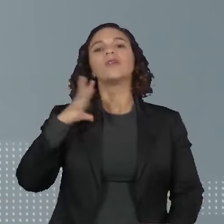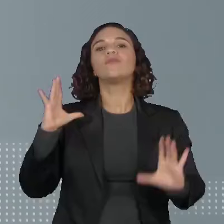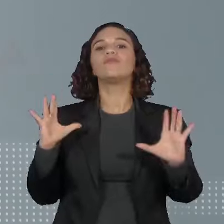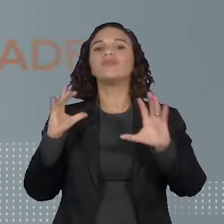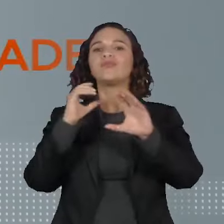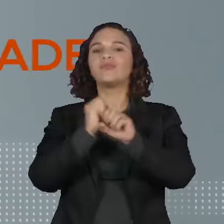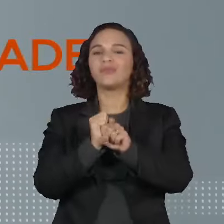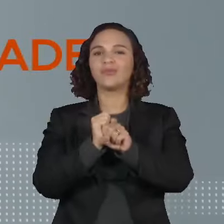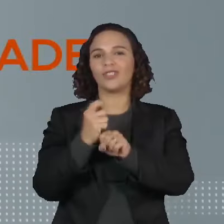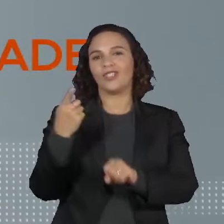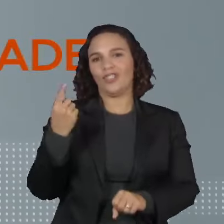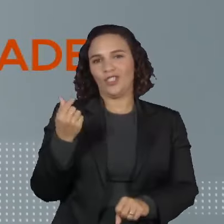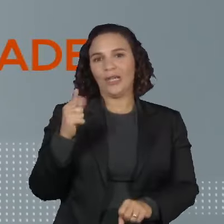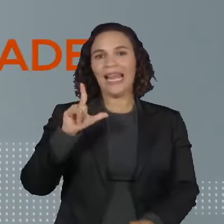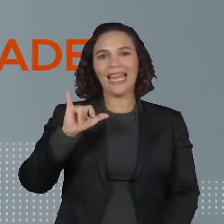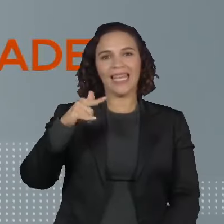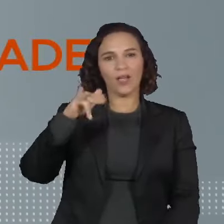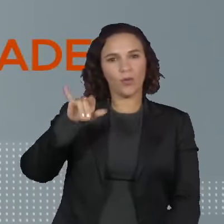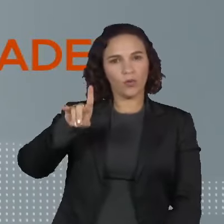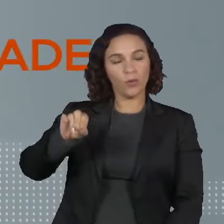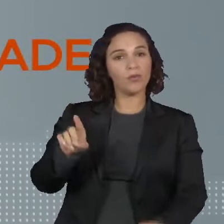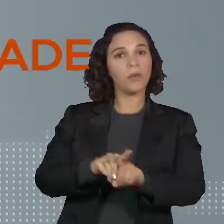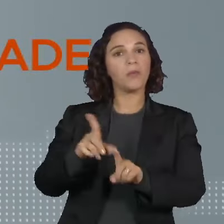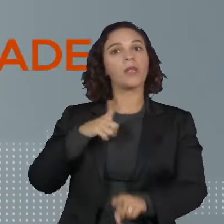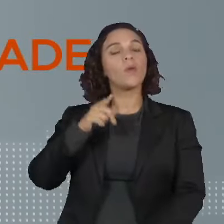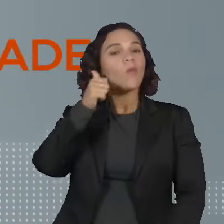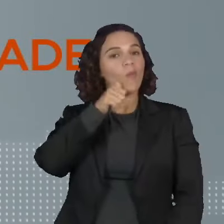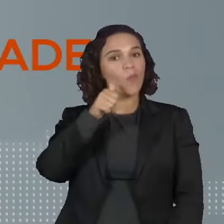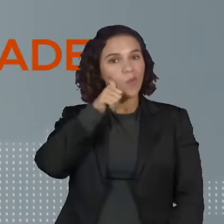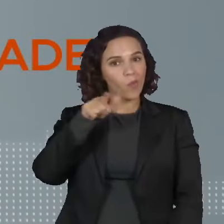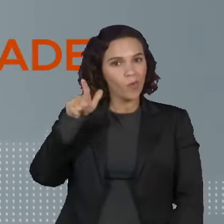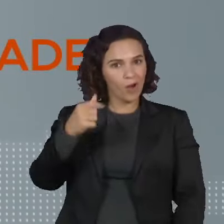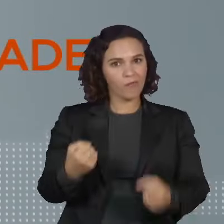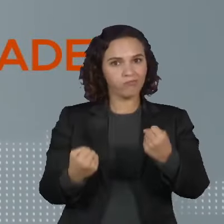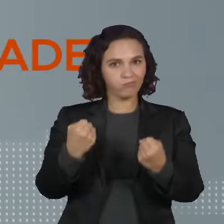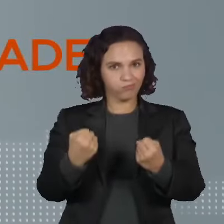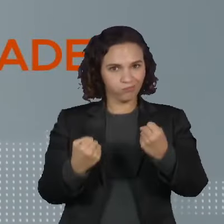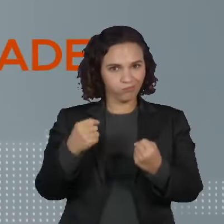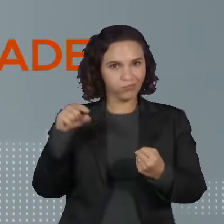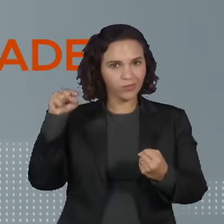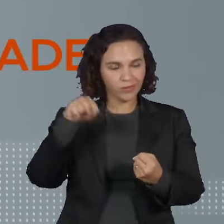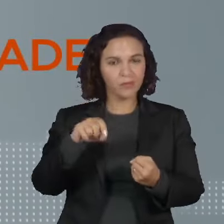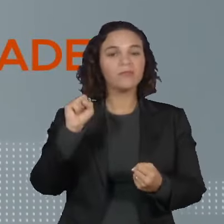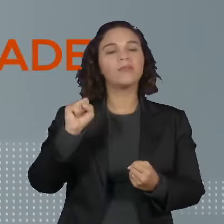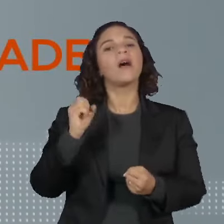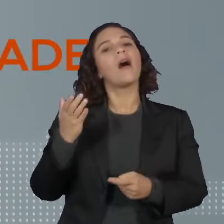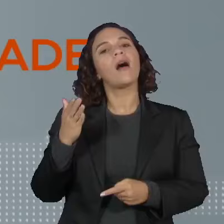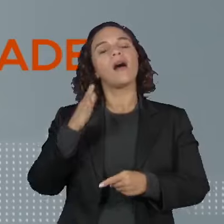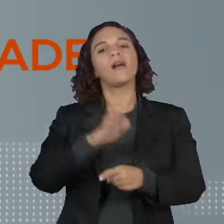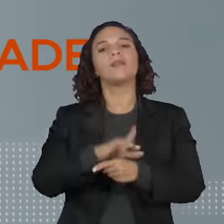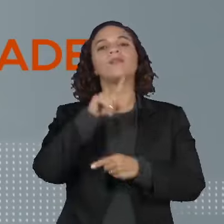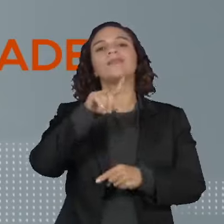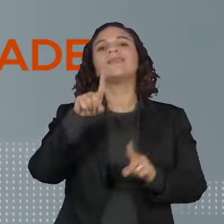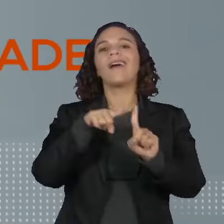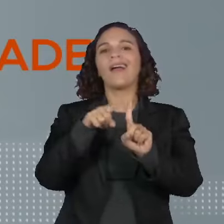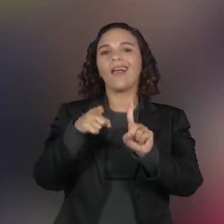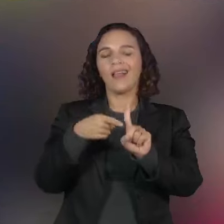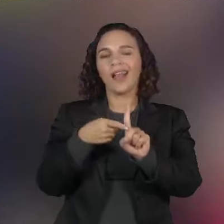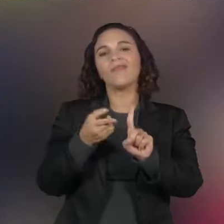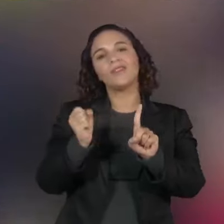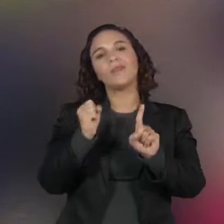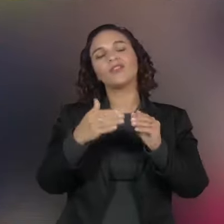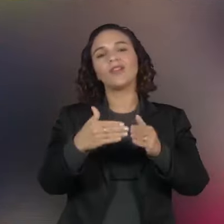líquida. O projeto ainda inclui as mulheres que são motoristas de aplicativo no auxílio maternidade por meio do INSS.